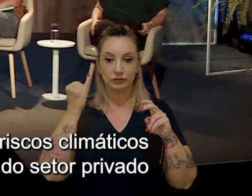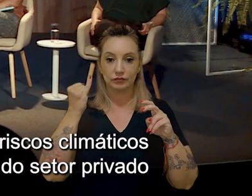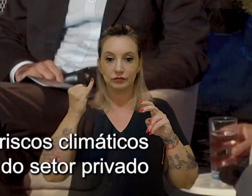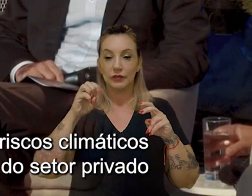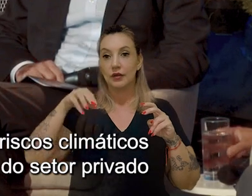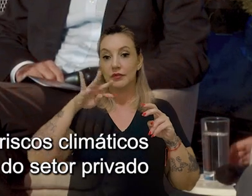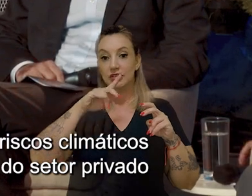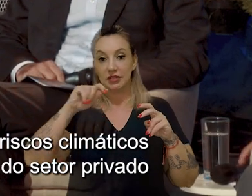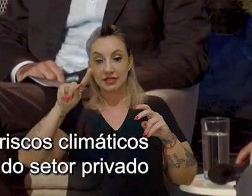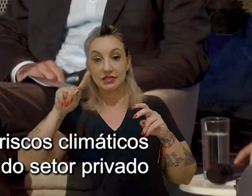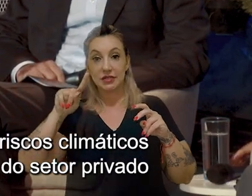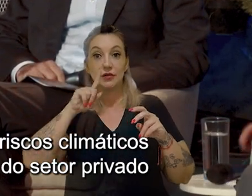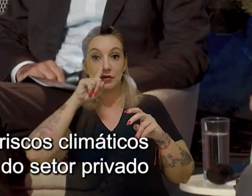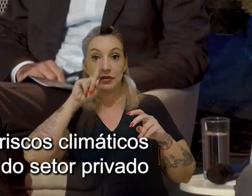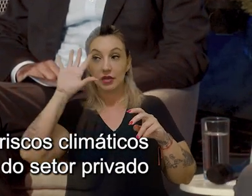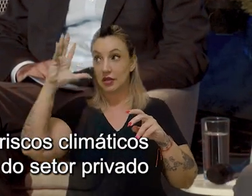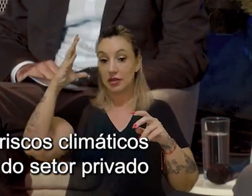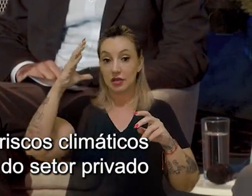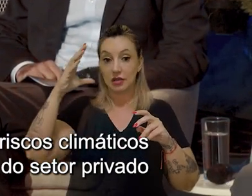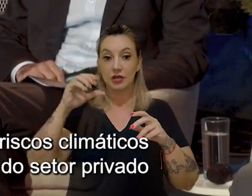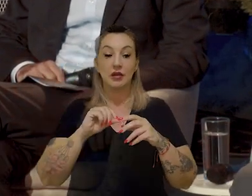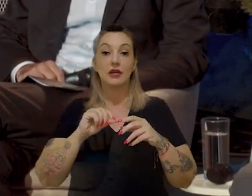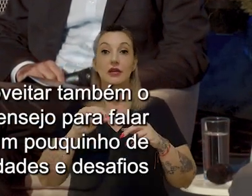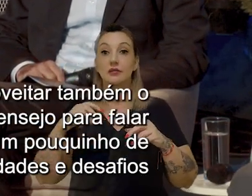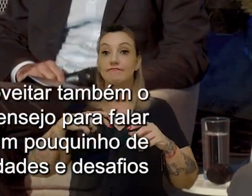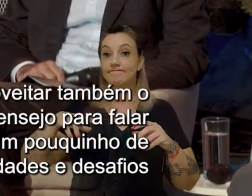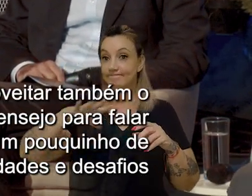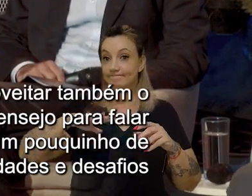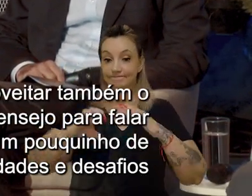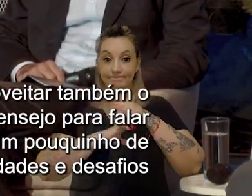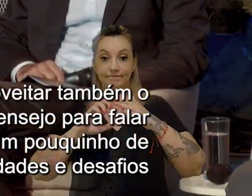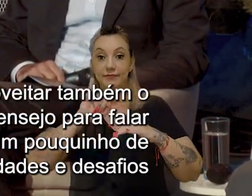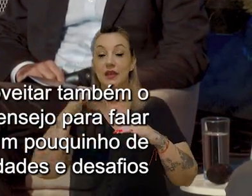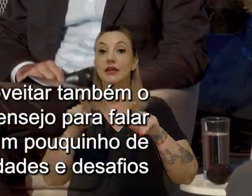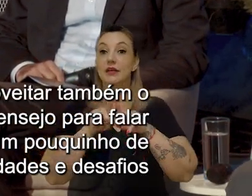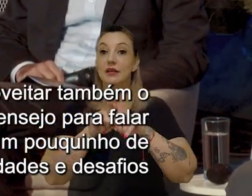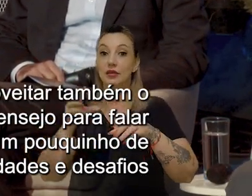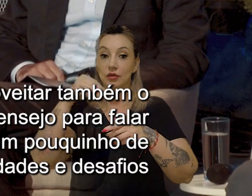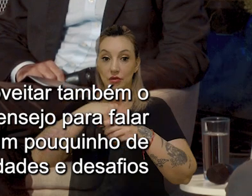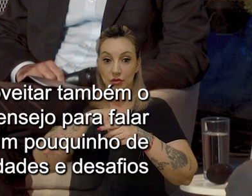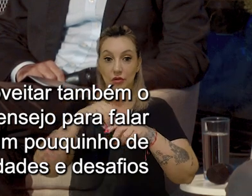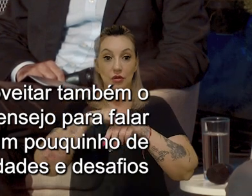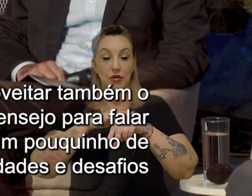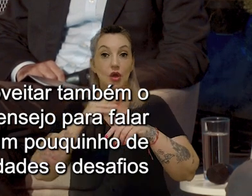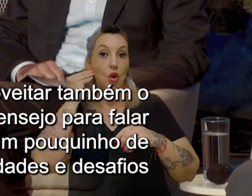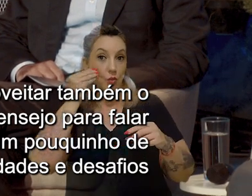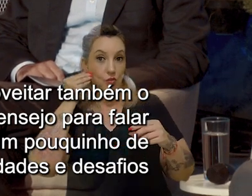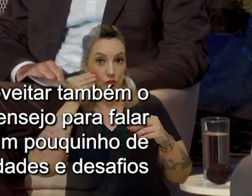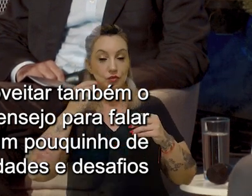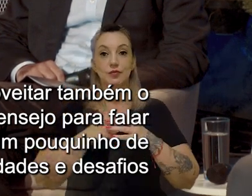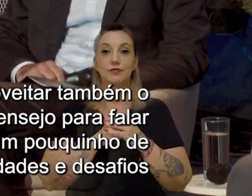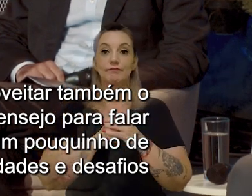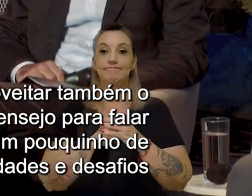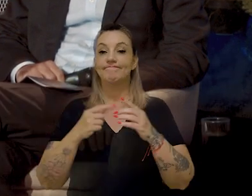mitigação de riscos climáticos nos ativos do setor privado e aproveitar também o ensejo para falar um pouquinho de oportunidades